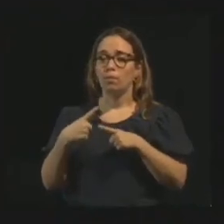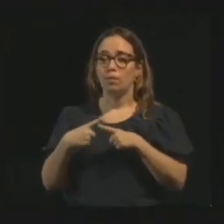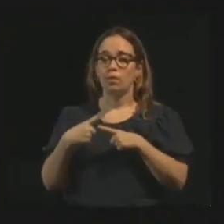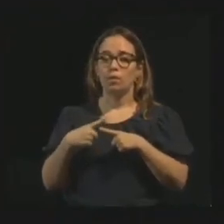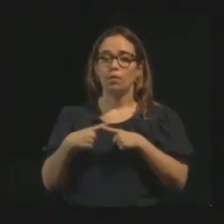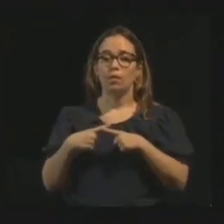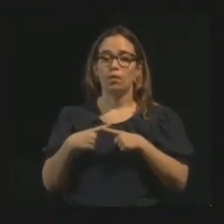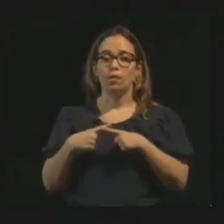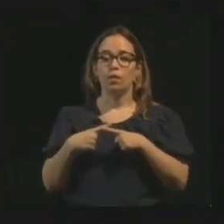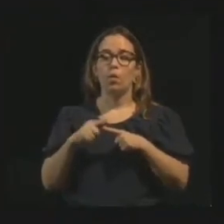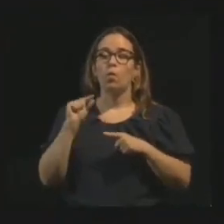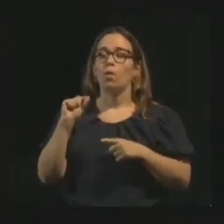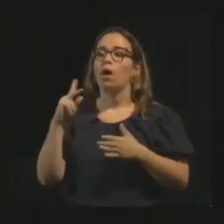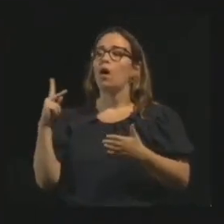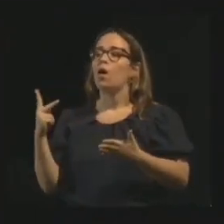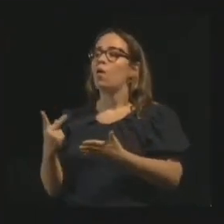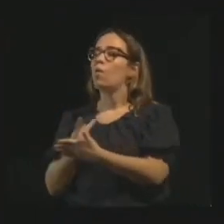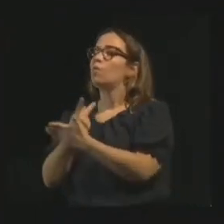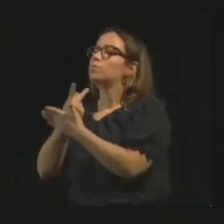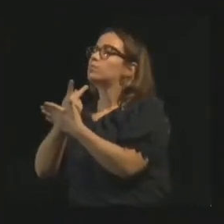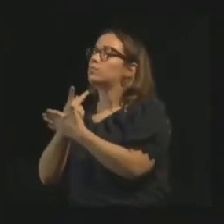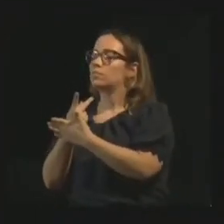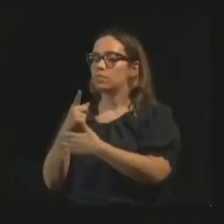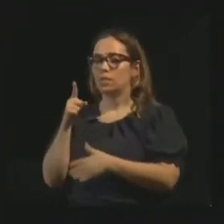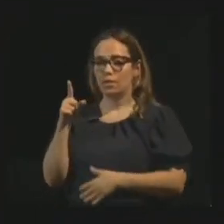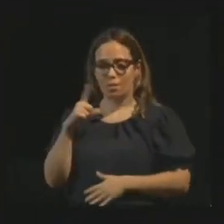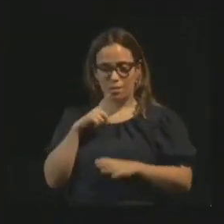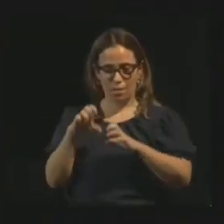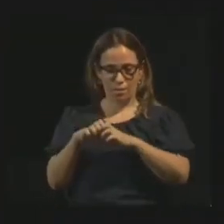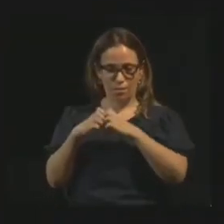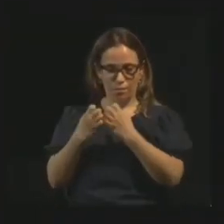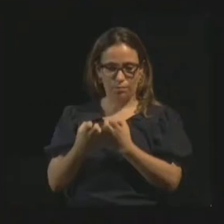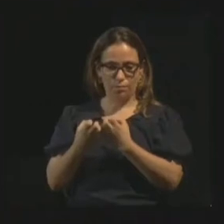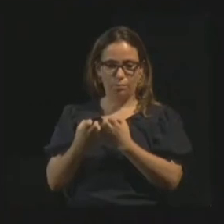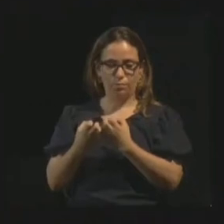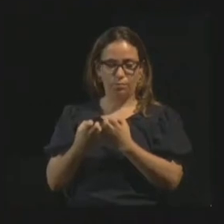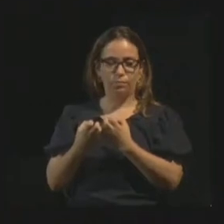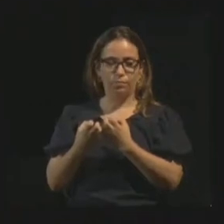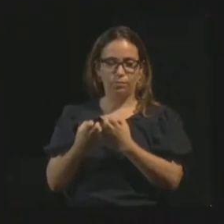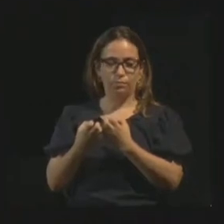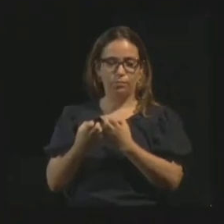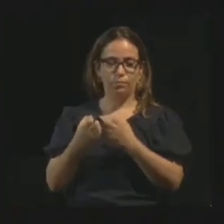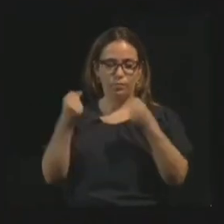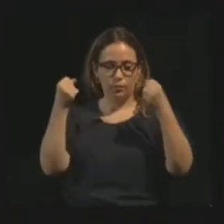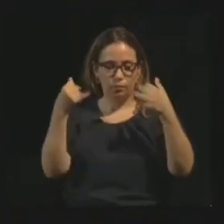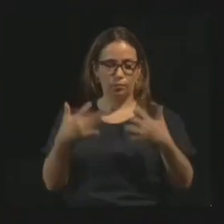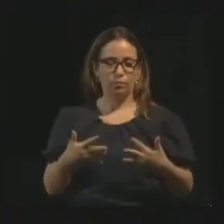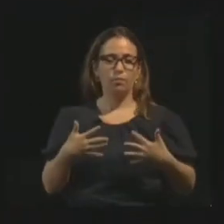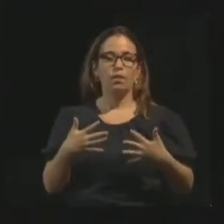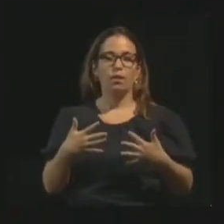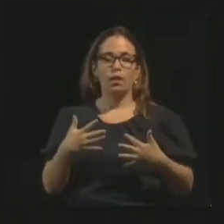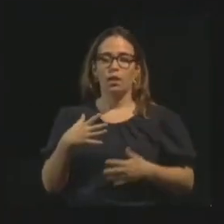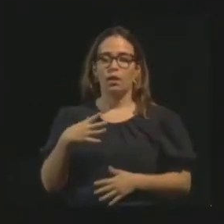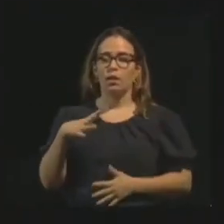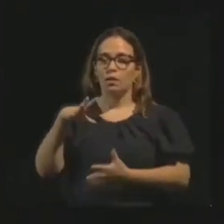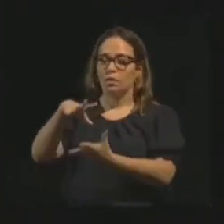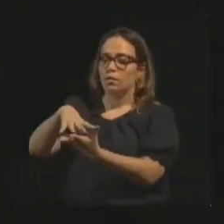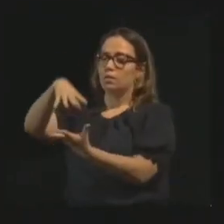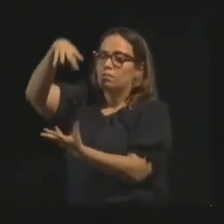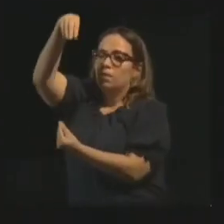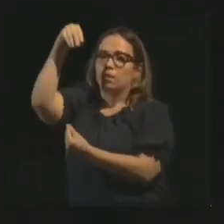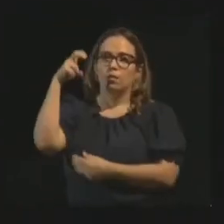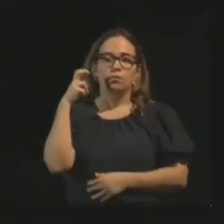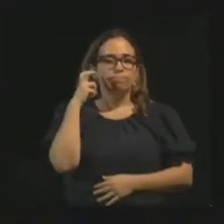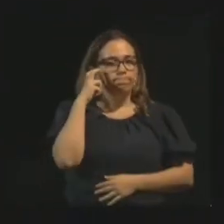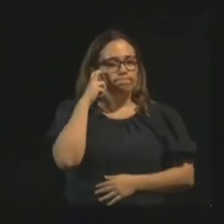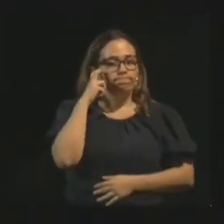o que que acontece com a fascinação? Diz o livro dos médiuns que na fascinação, que é quando o espírito, aparentemente, muito